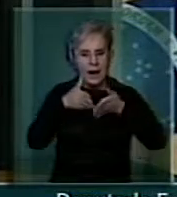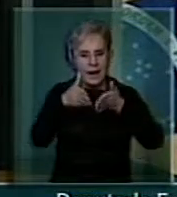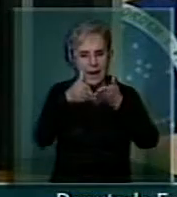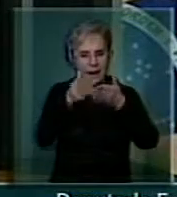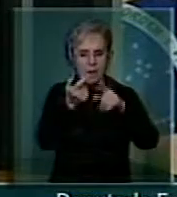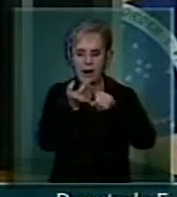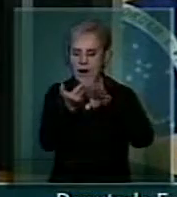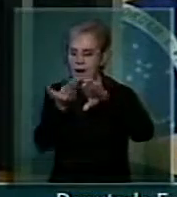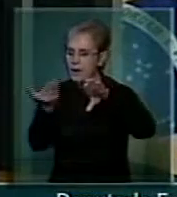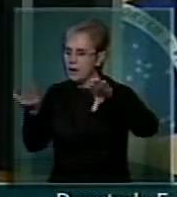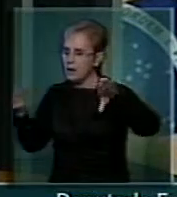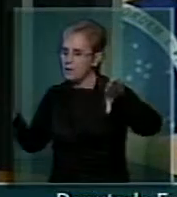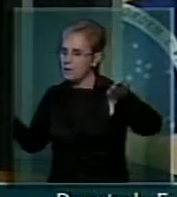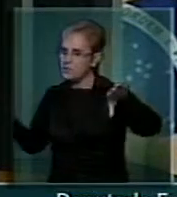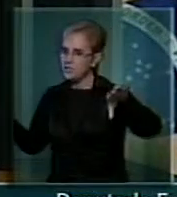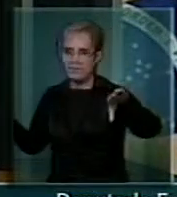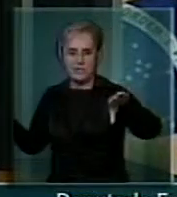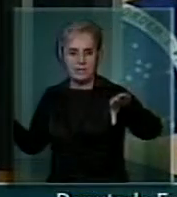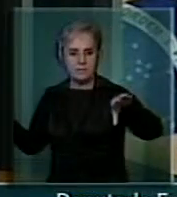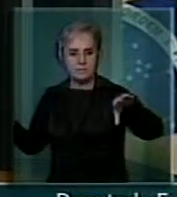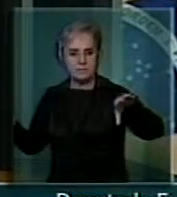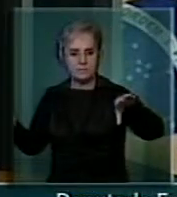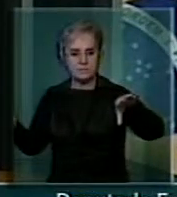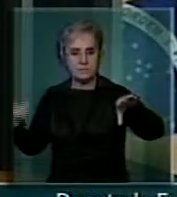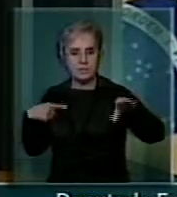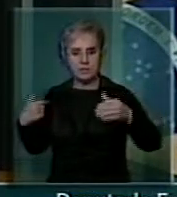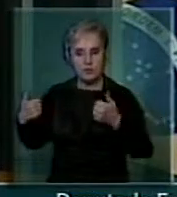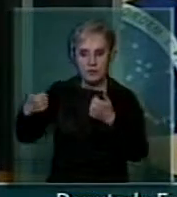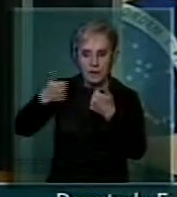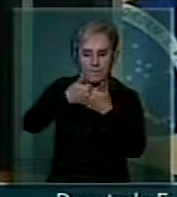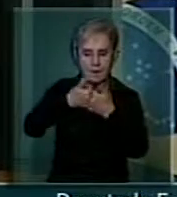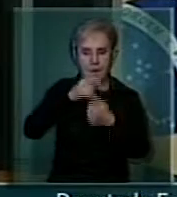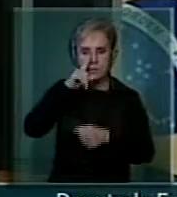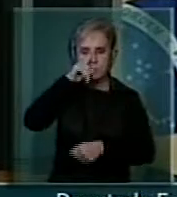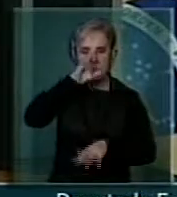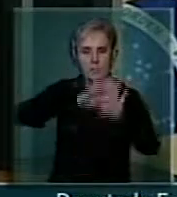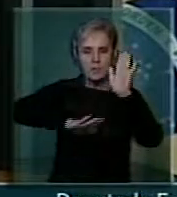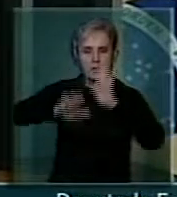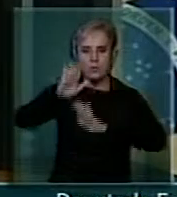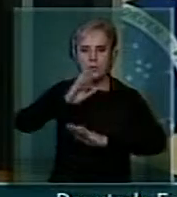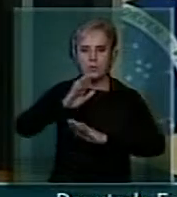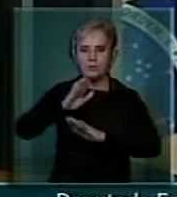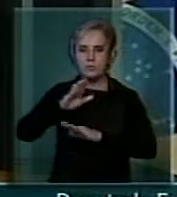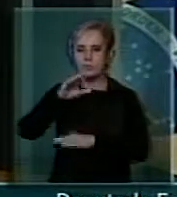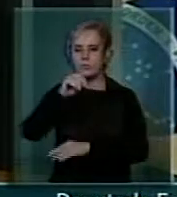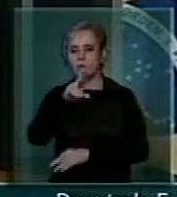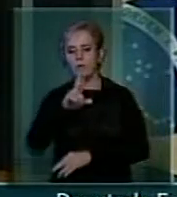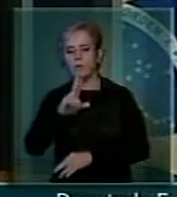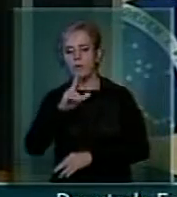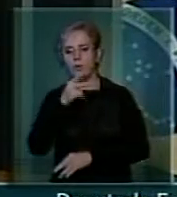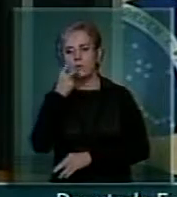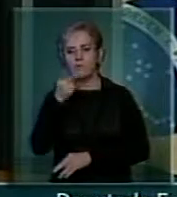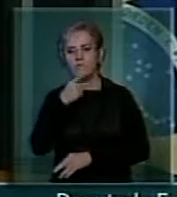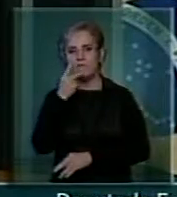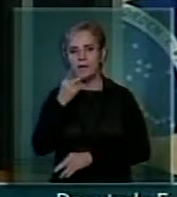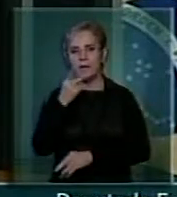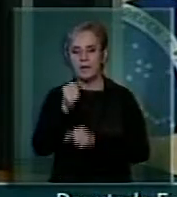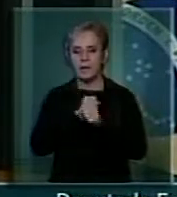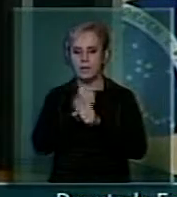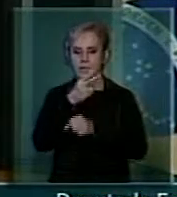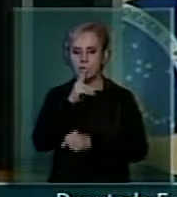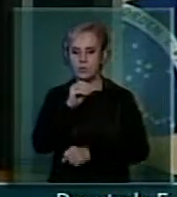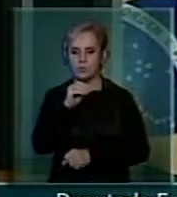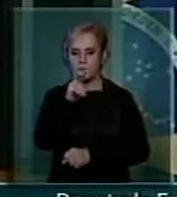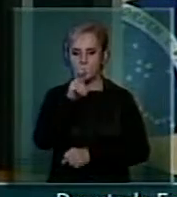Não podemos permitir, a ONU fala que em 2050, com aumento de um grau de temperatura,